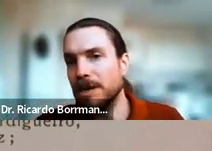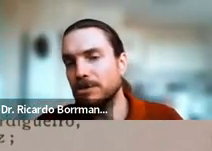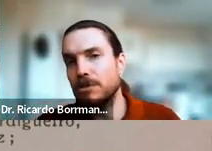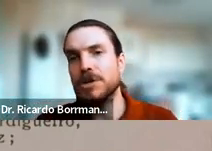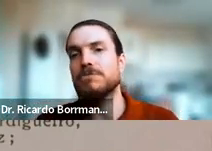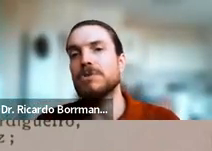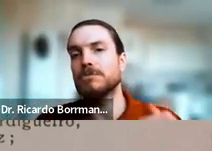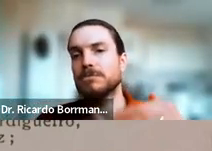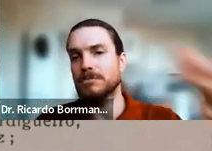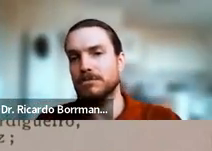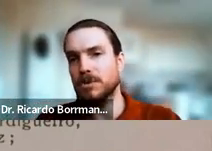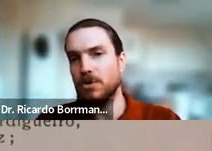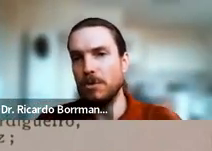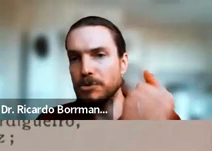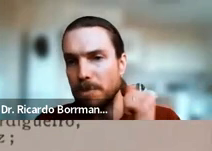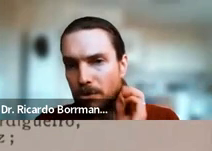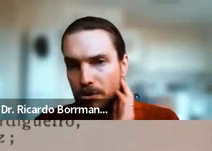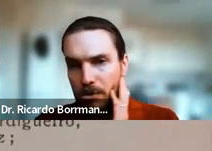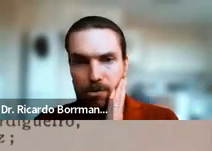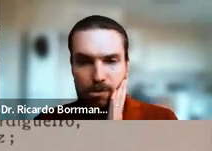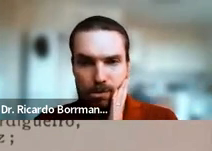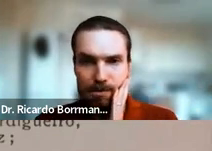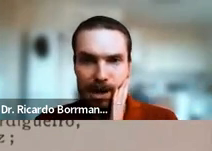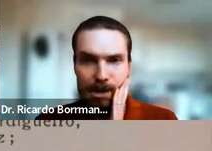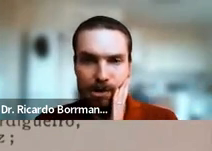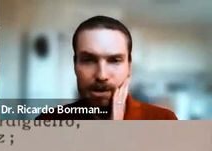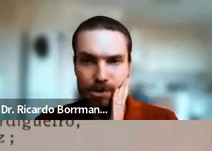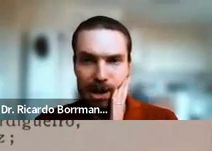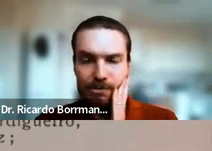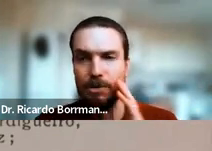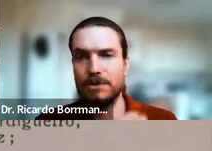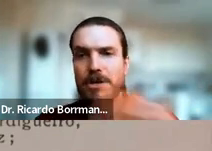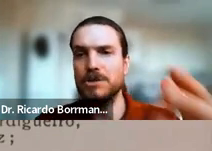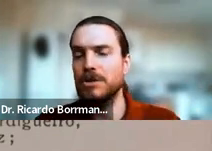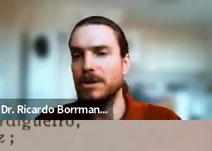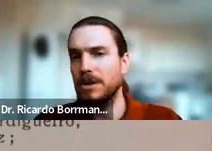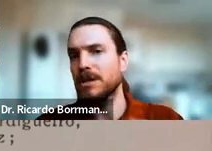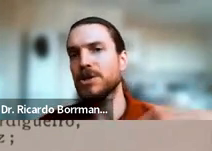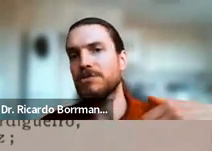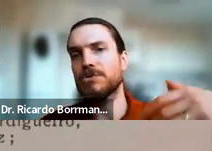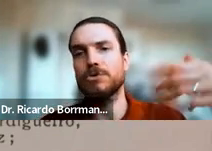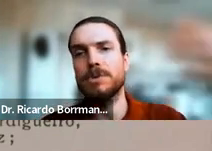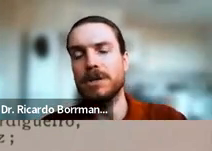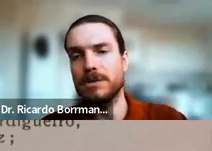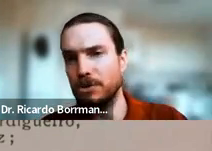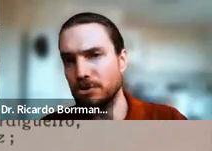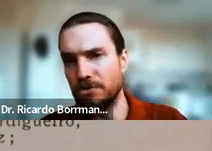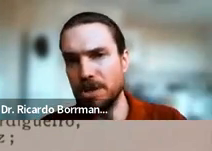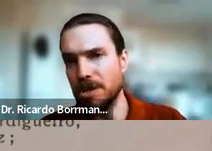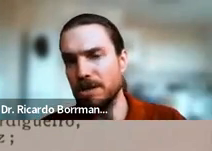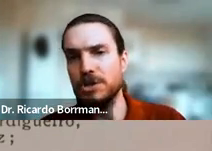Um intelectual que escreveu, como muito bem colocou o desembargador Carlos Gustavo, agora no início, que escreveu sobre